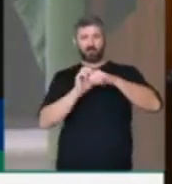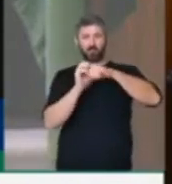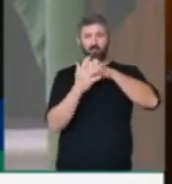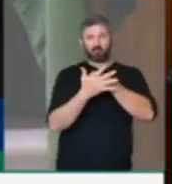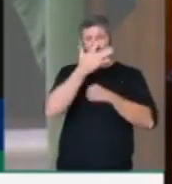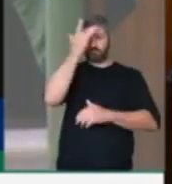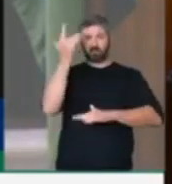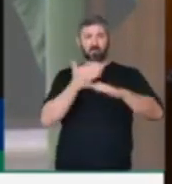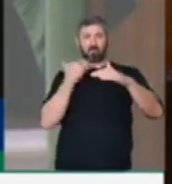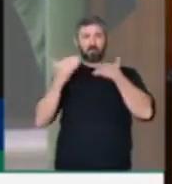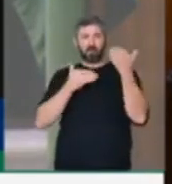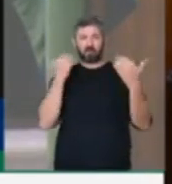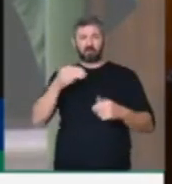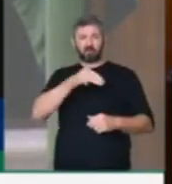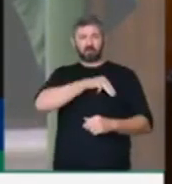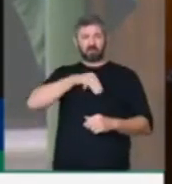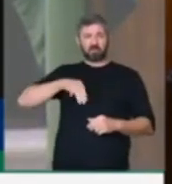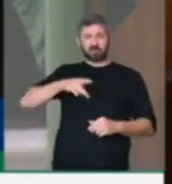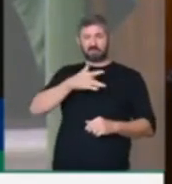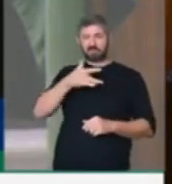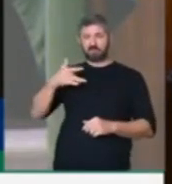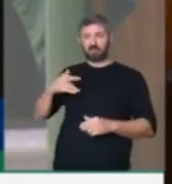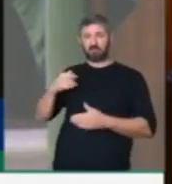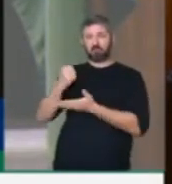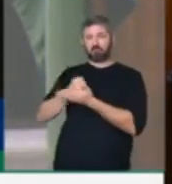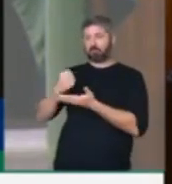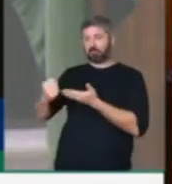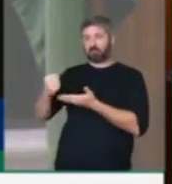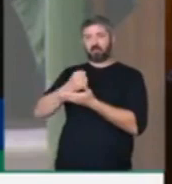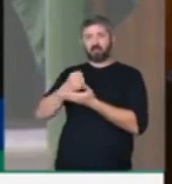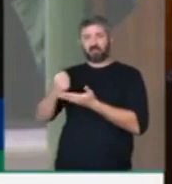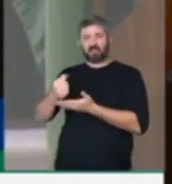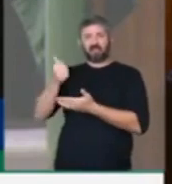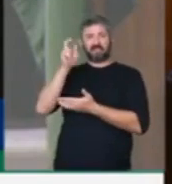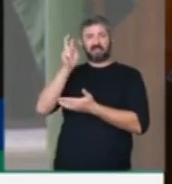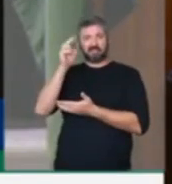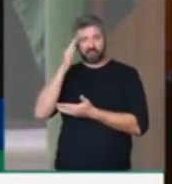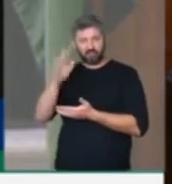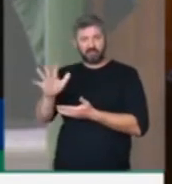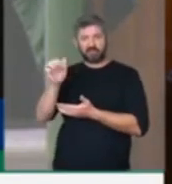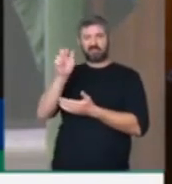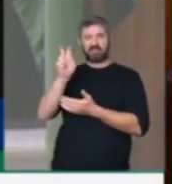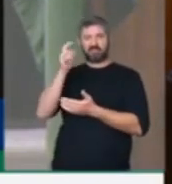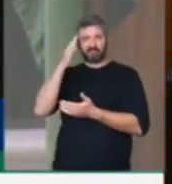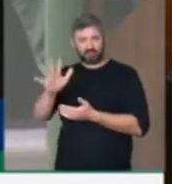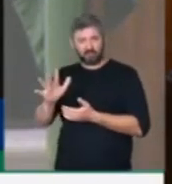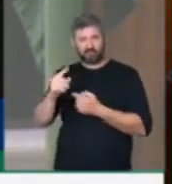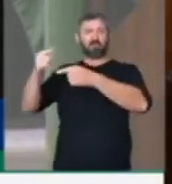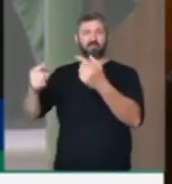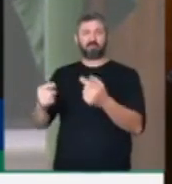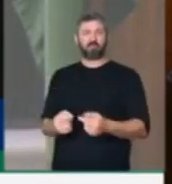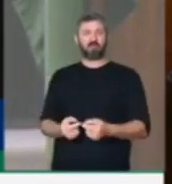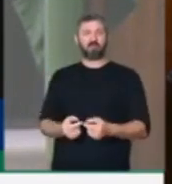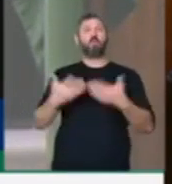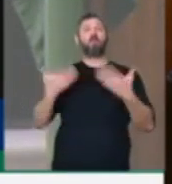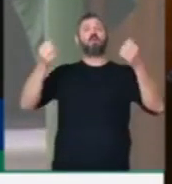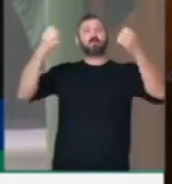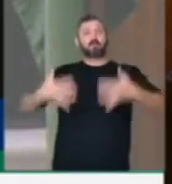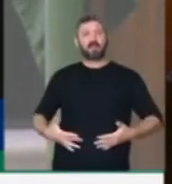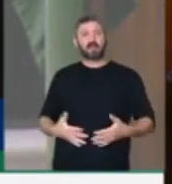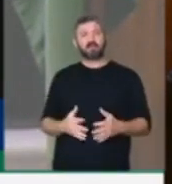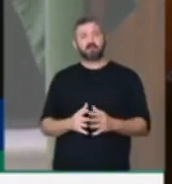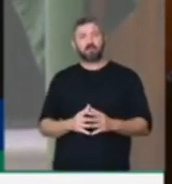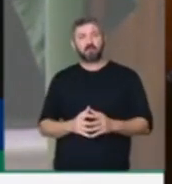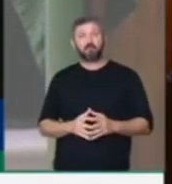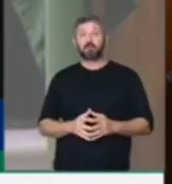morrendo e o ministro da Saúde despacha de cada 15 dias? É injustificável isso? Mas é o que nós temos